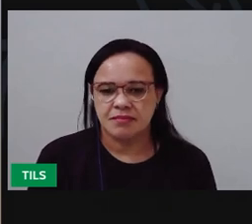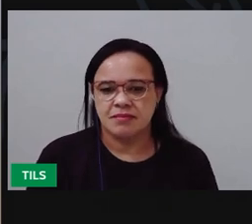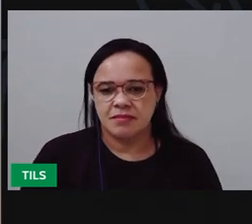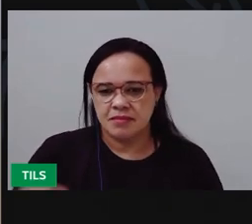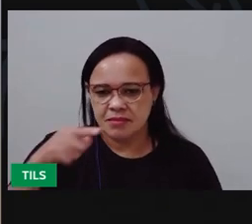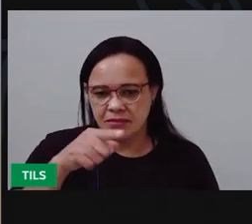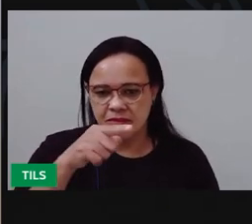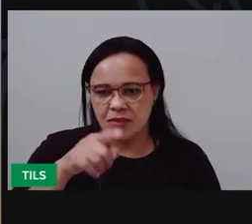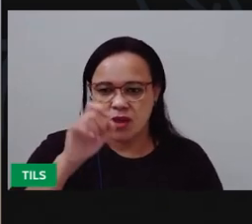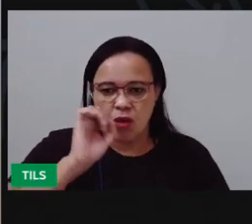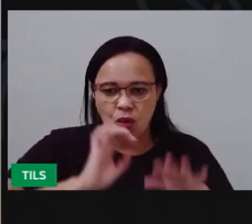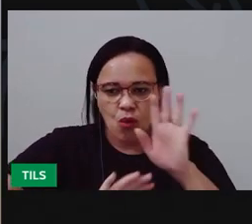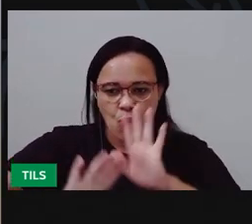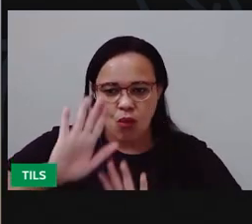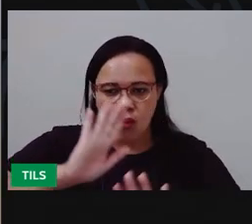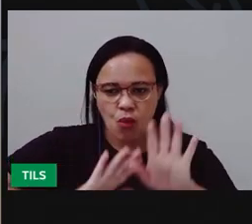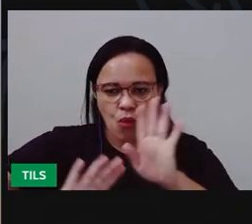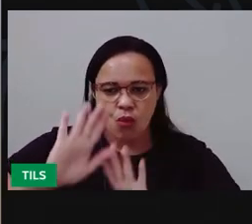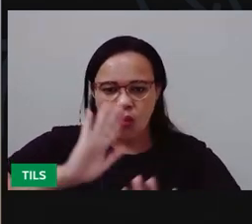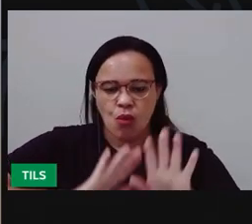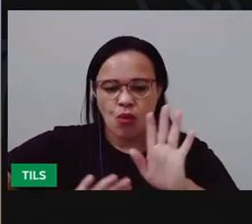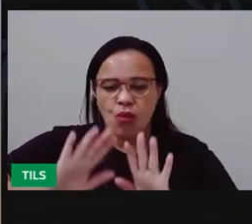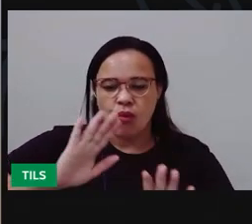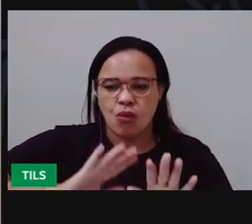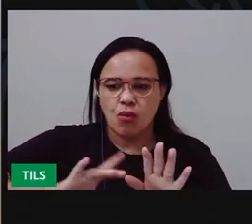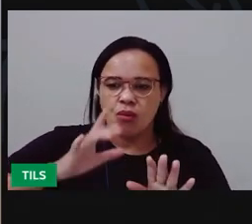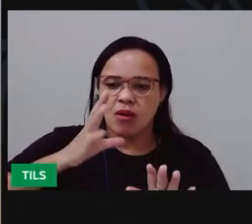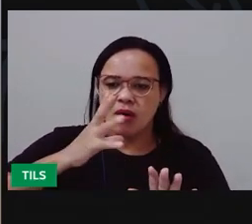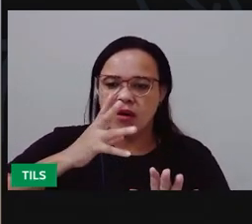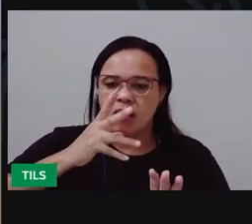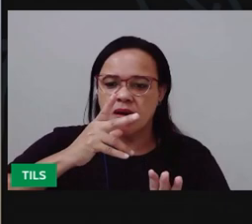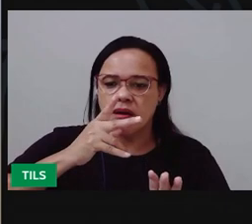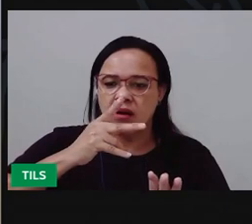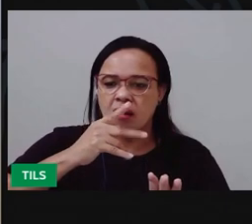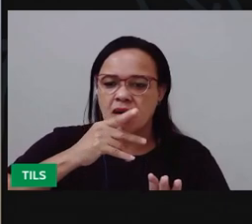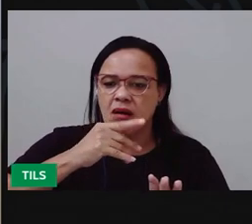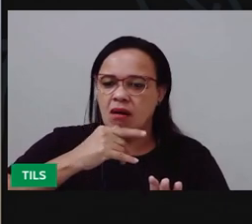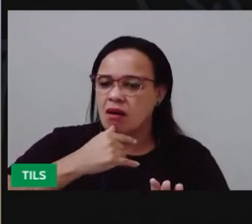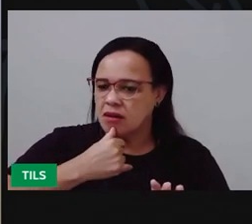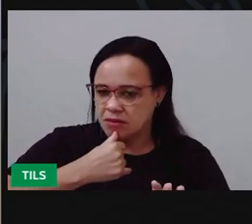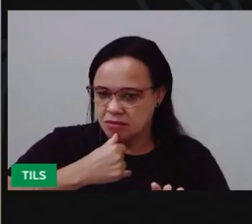Vai puxando depois, devagar, para não